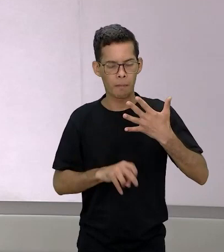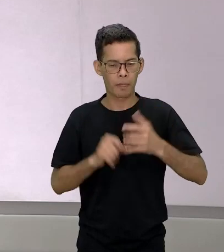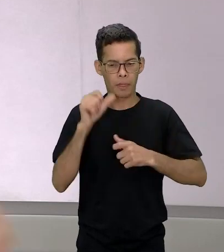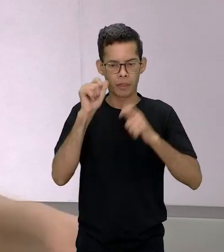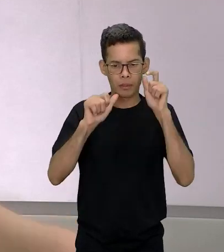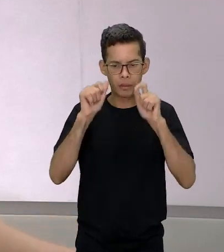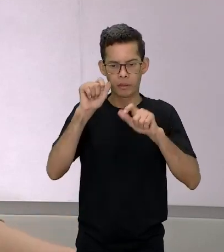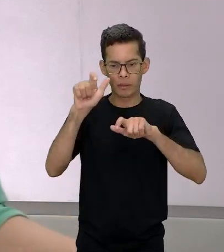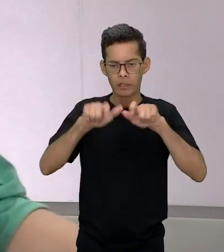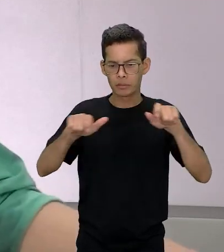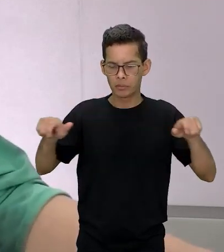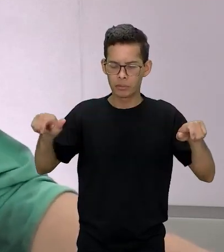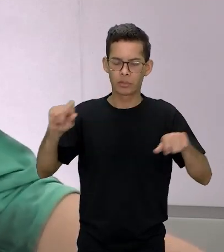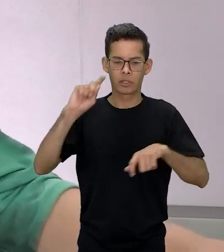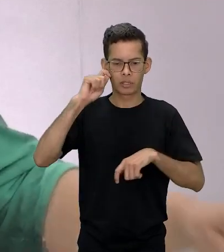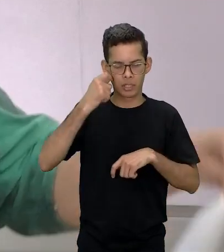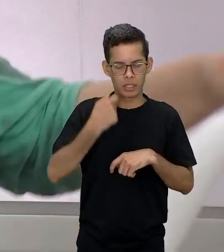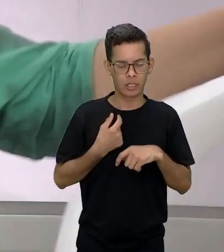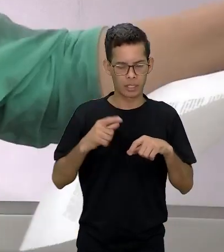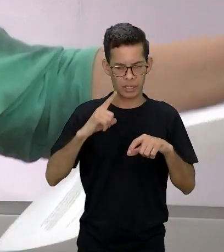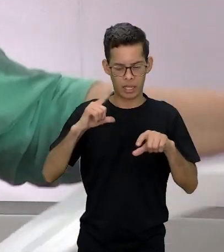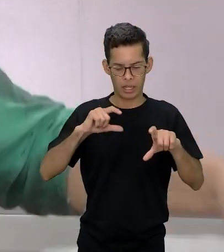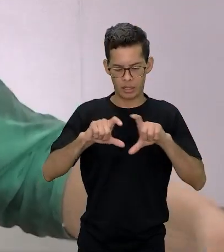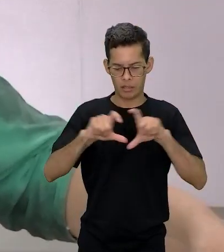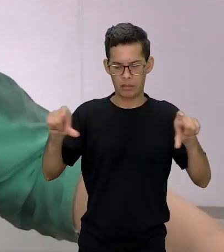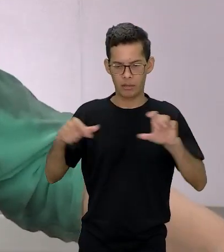tem um trecho do livro que eu também trouxe aqui